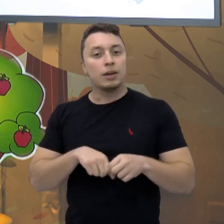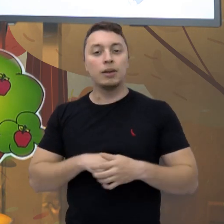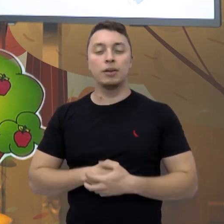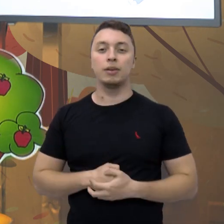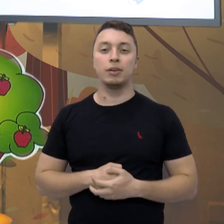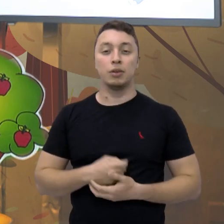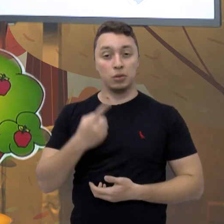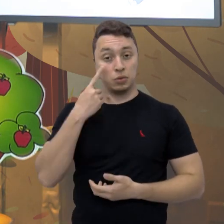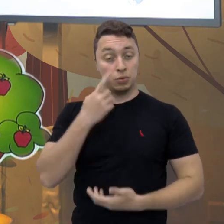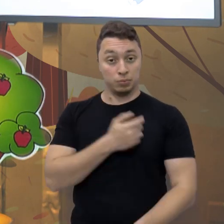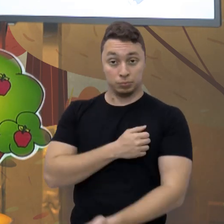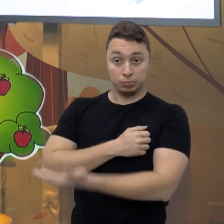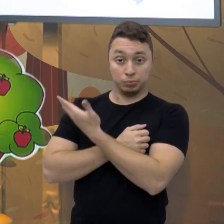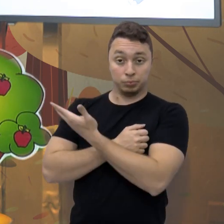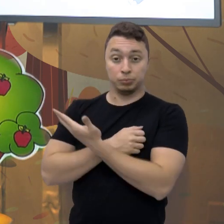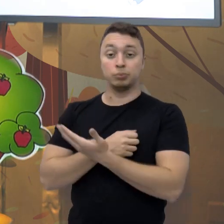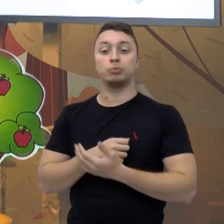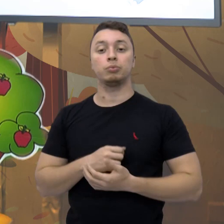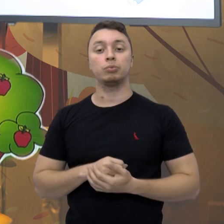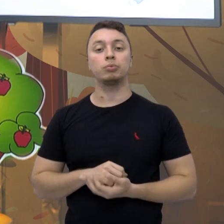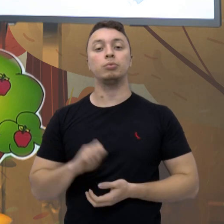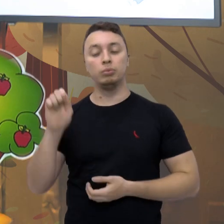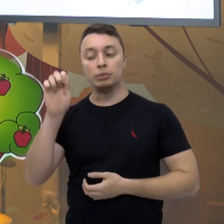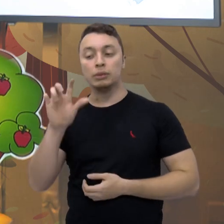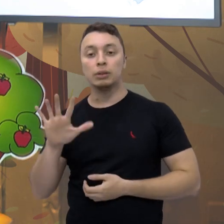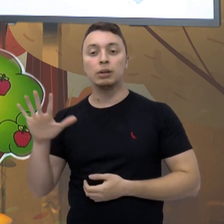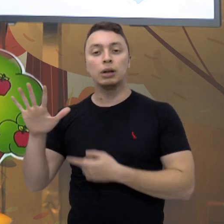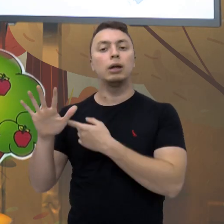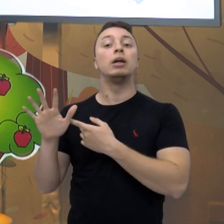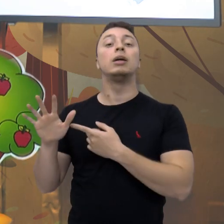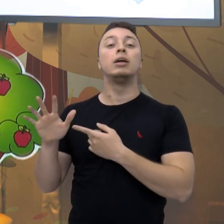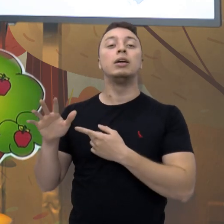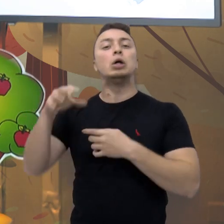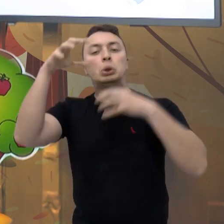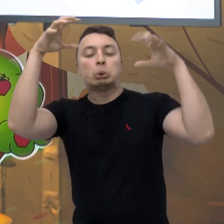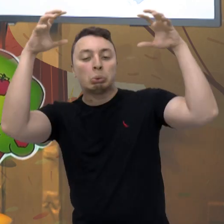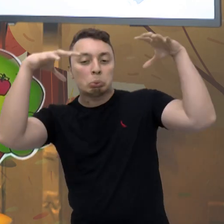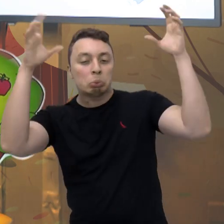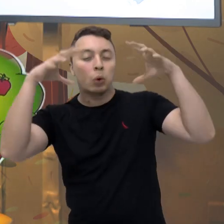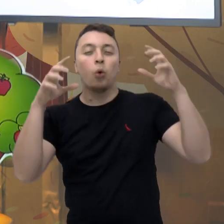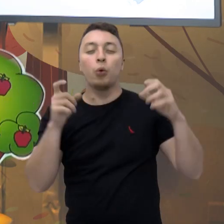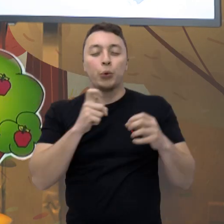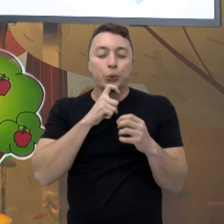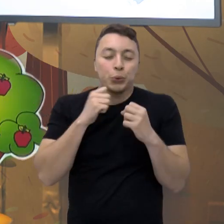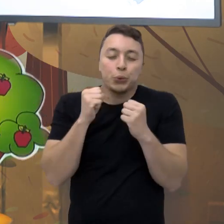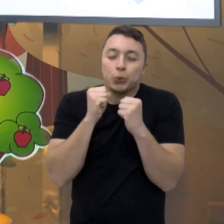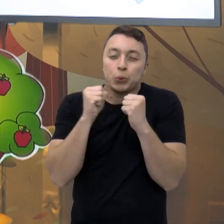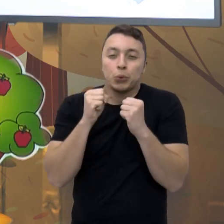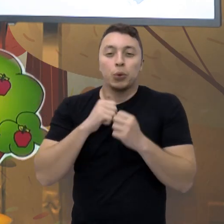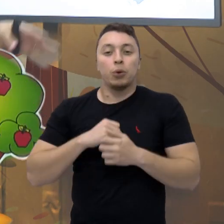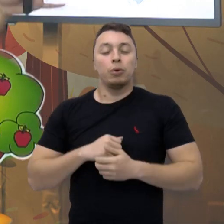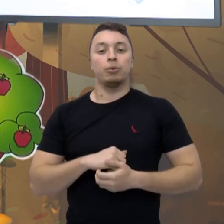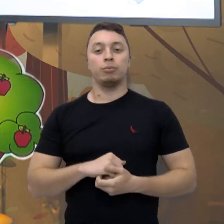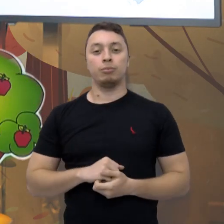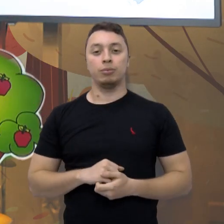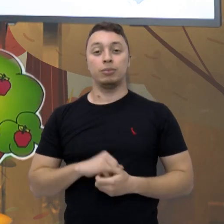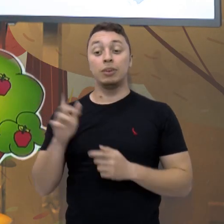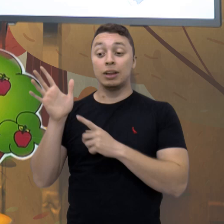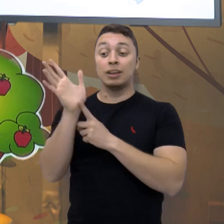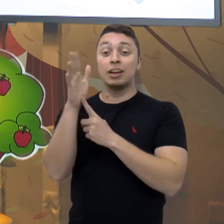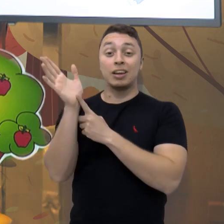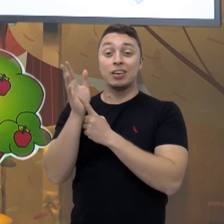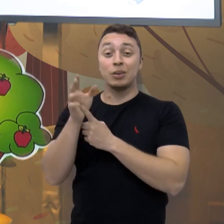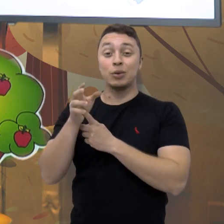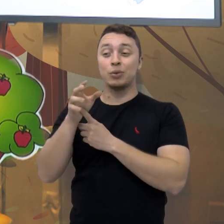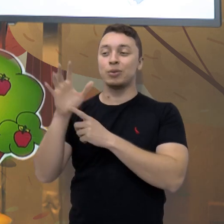imagem que a gente colocou, representa o outono ainda com chuva, com frio. É nesse período do outono que as folhinhas